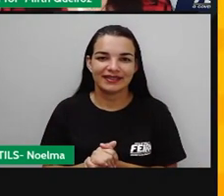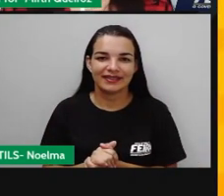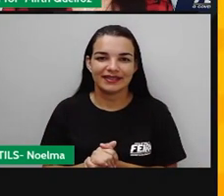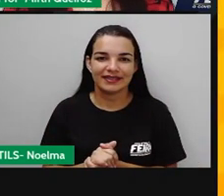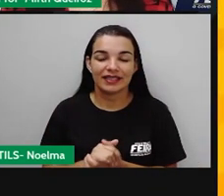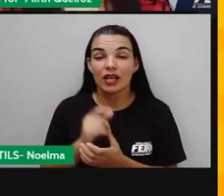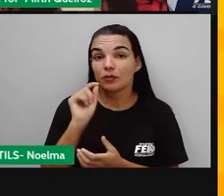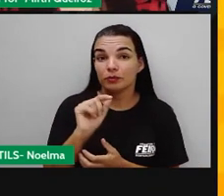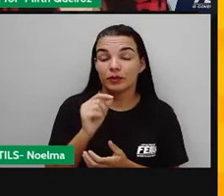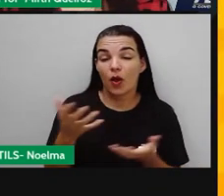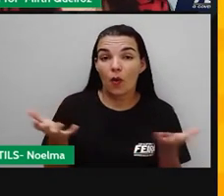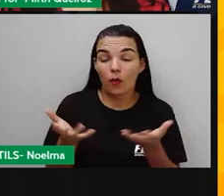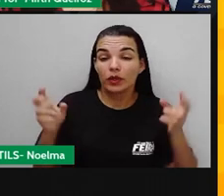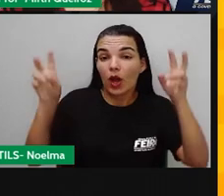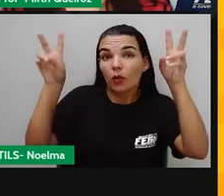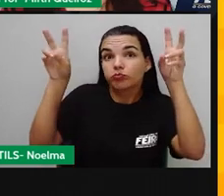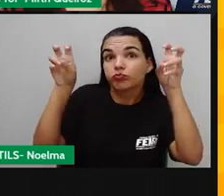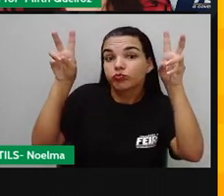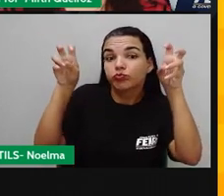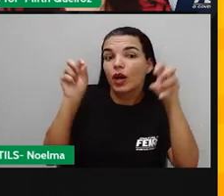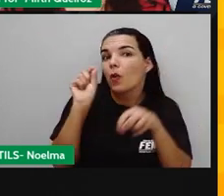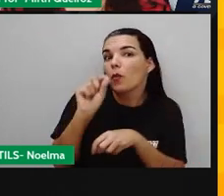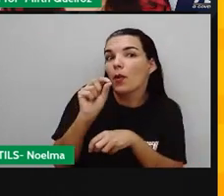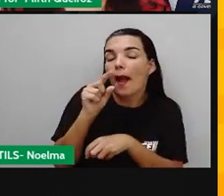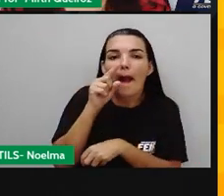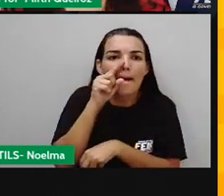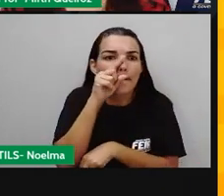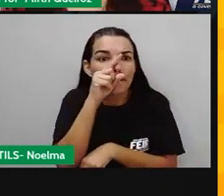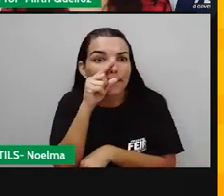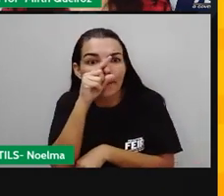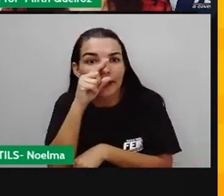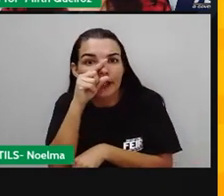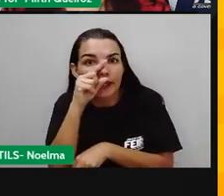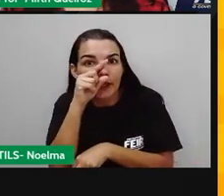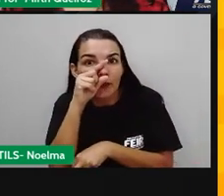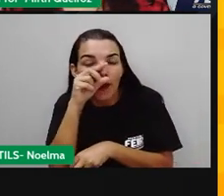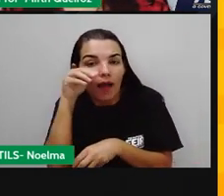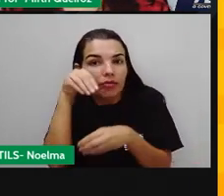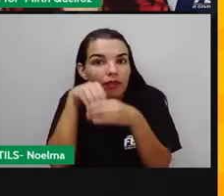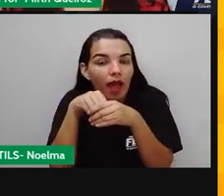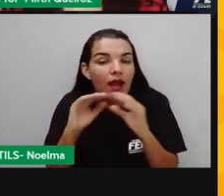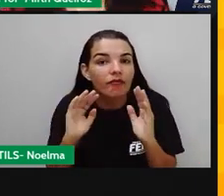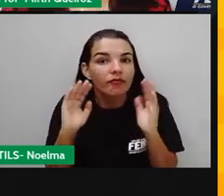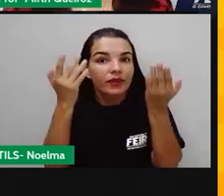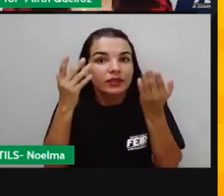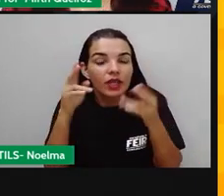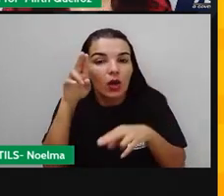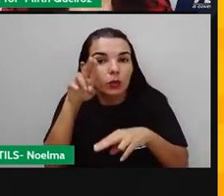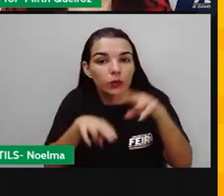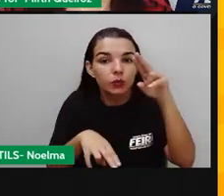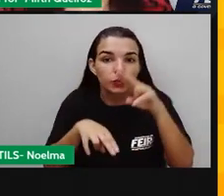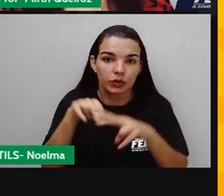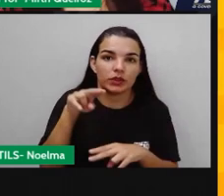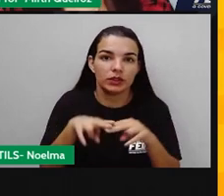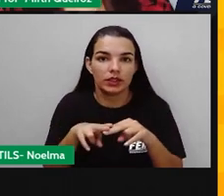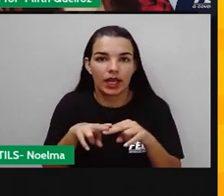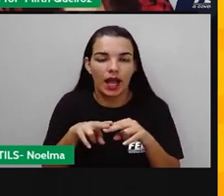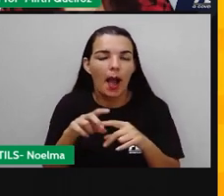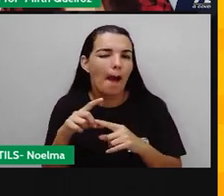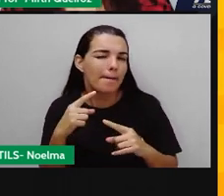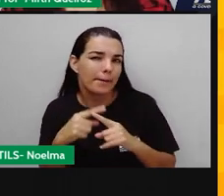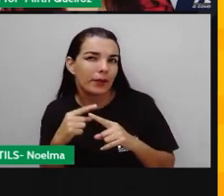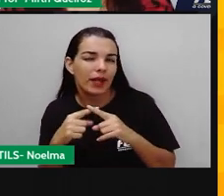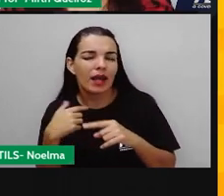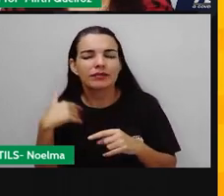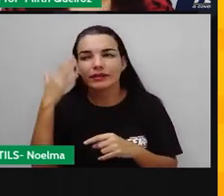O tema de hoje é os perigos na festa junina. Assim como as festas juninas trazem muitas